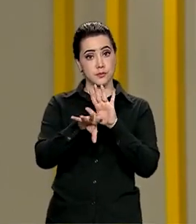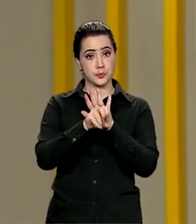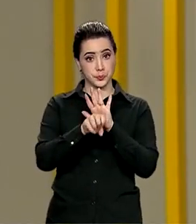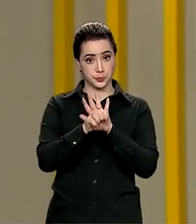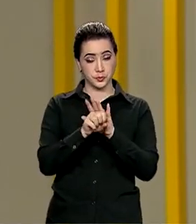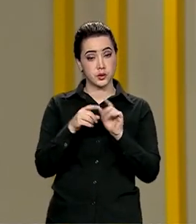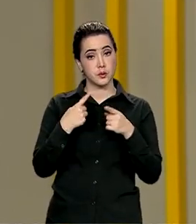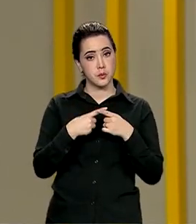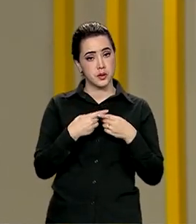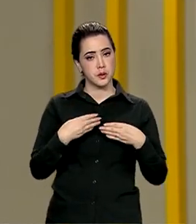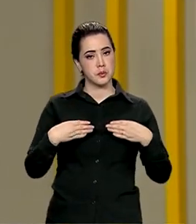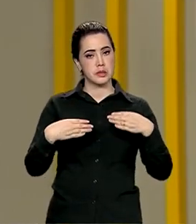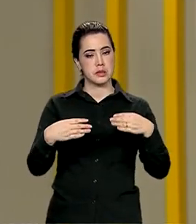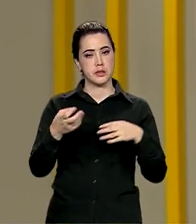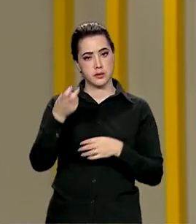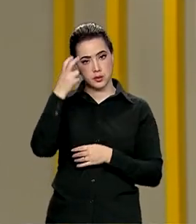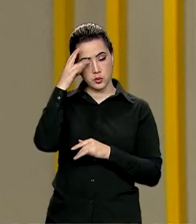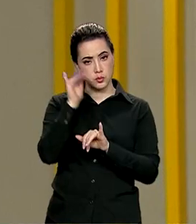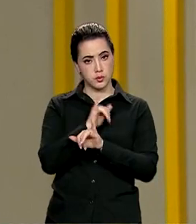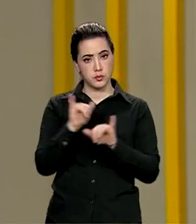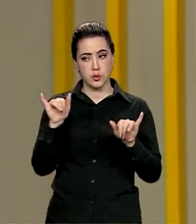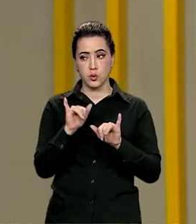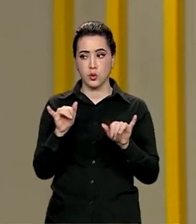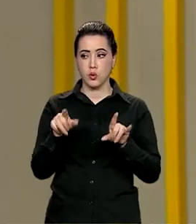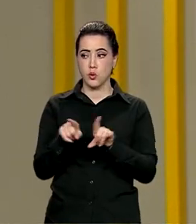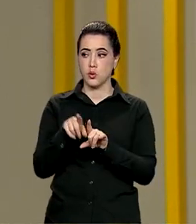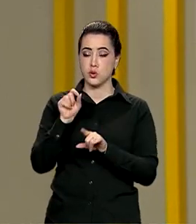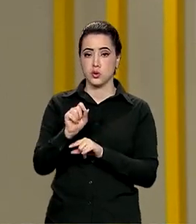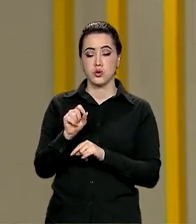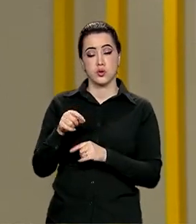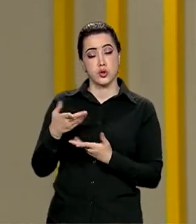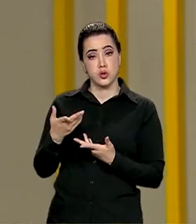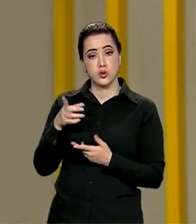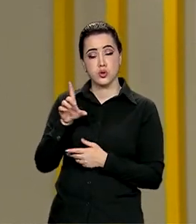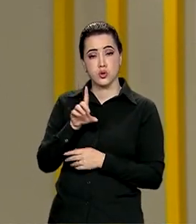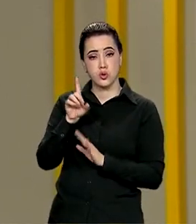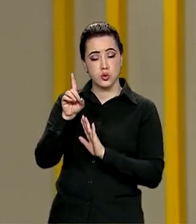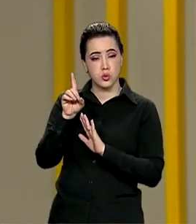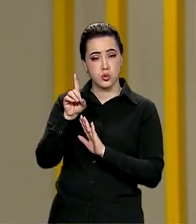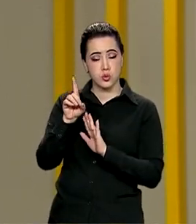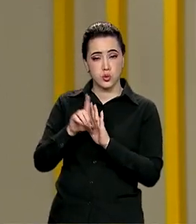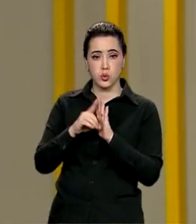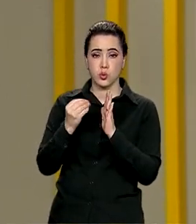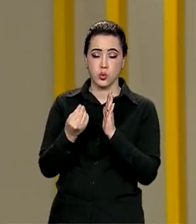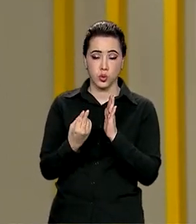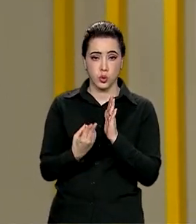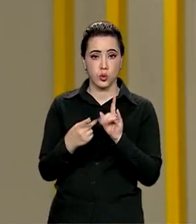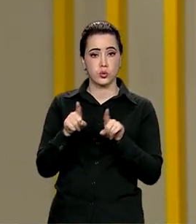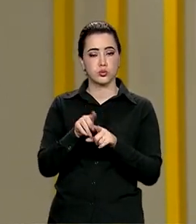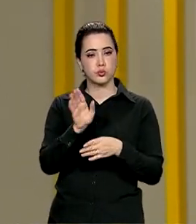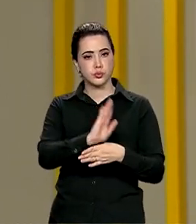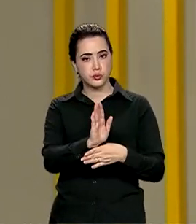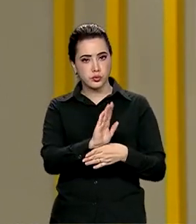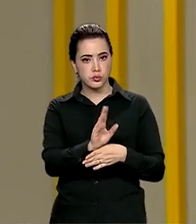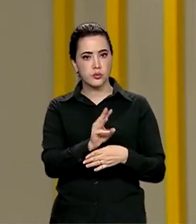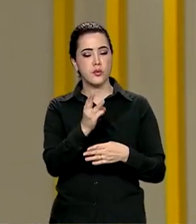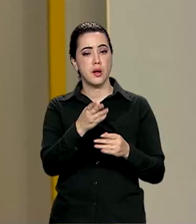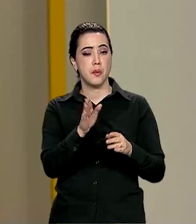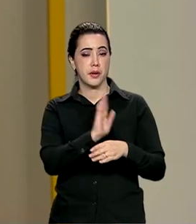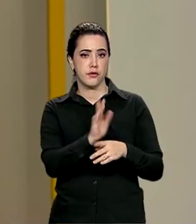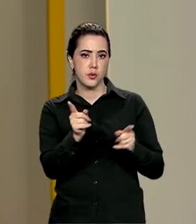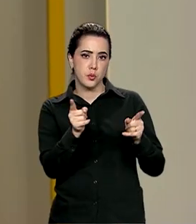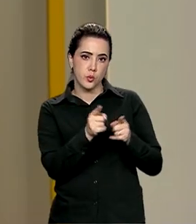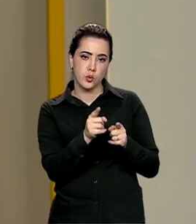É que o Ministério da Cultura publicou hoje no Diário Oficial da União, 13 editais para curtas metragens e já abriu as inscrições.